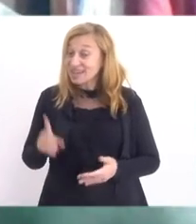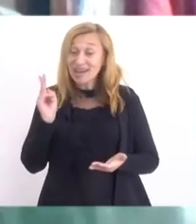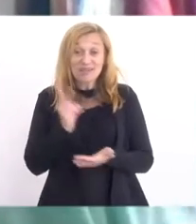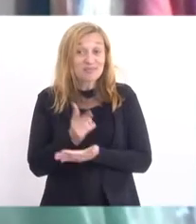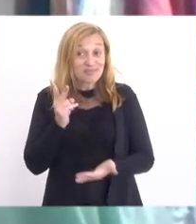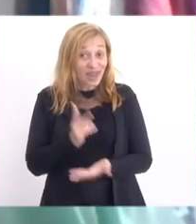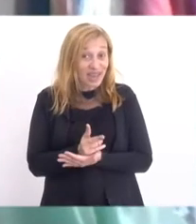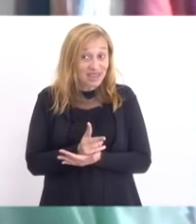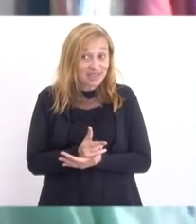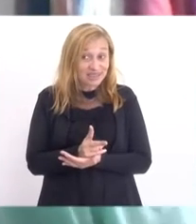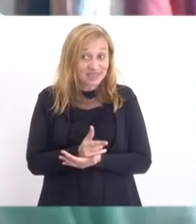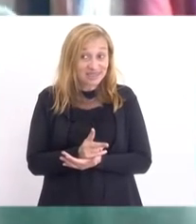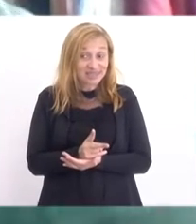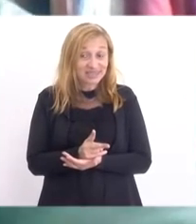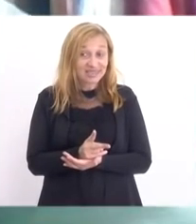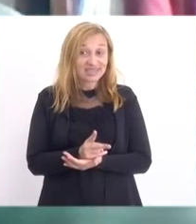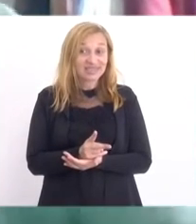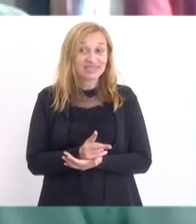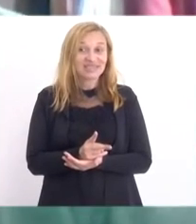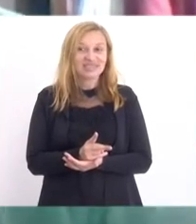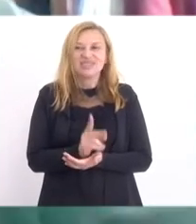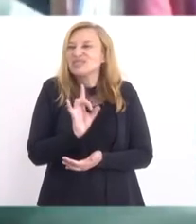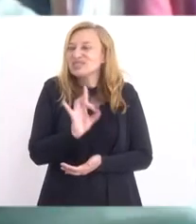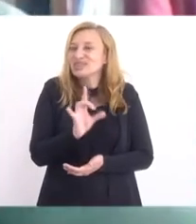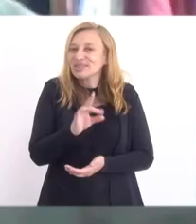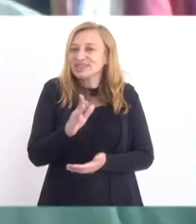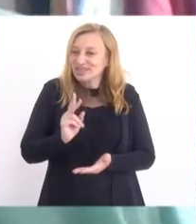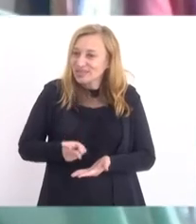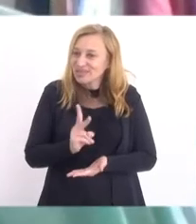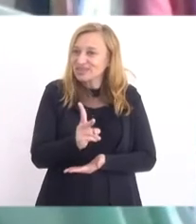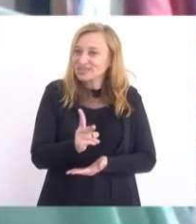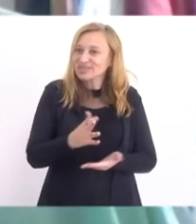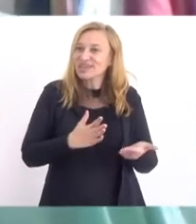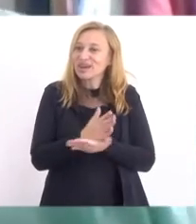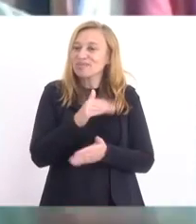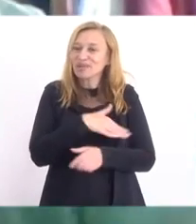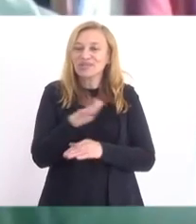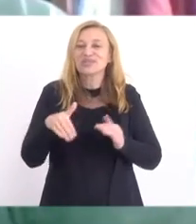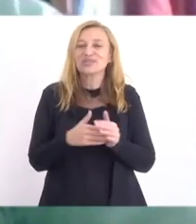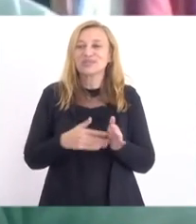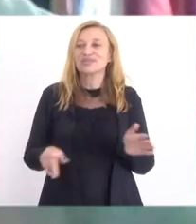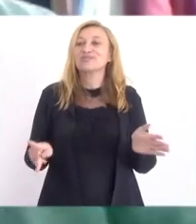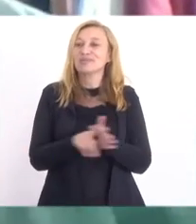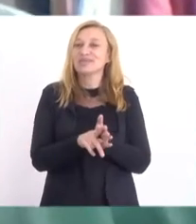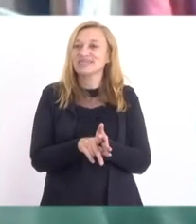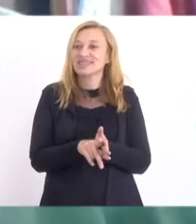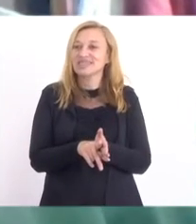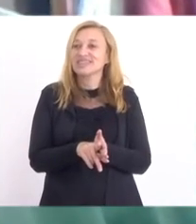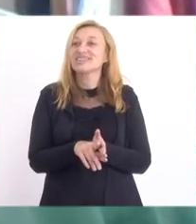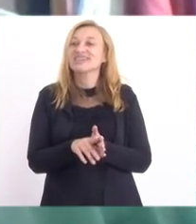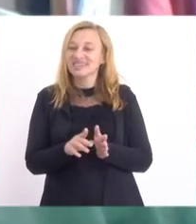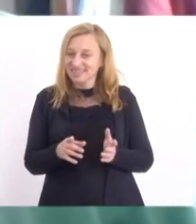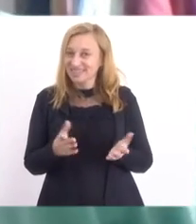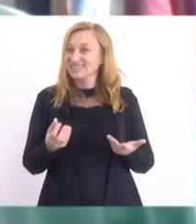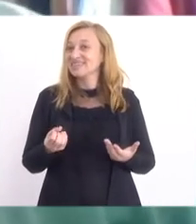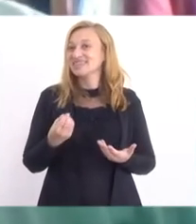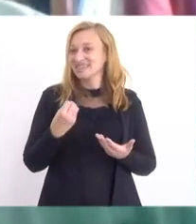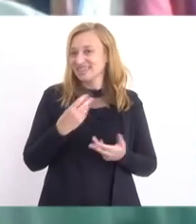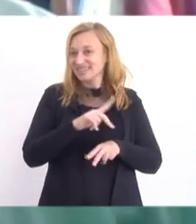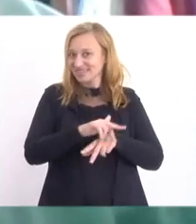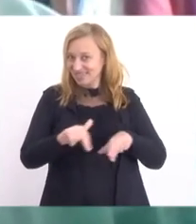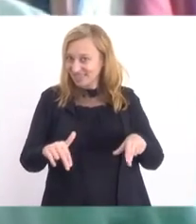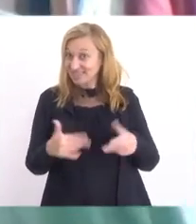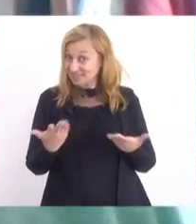completamente minoritário, toque a pauta e aprove todos os projetos. Écobate, biodiversos,